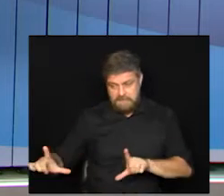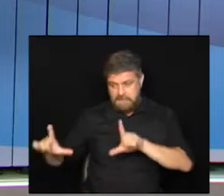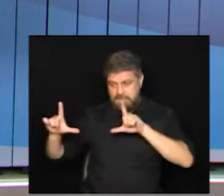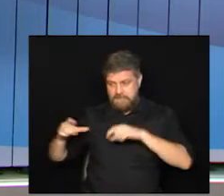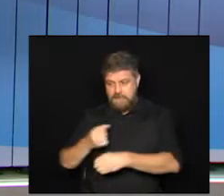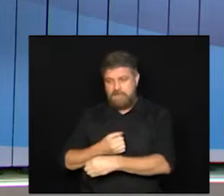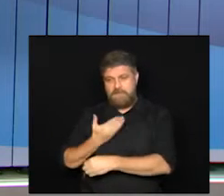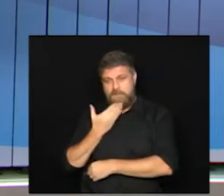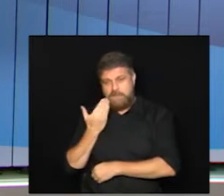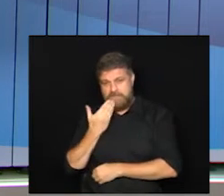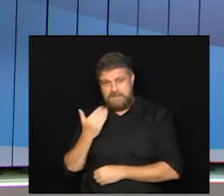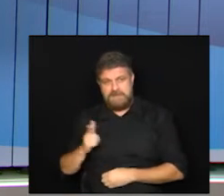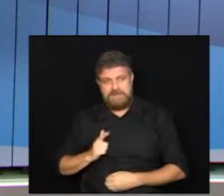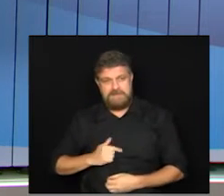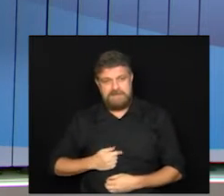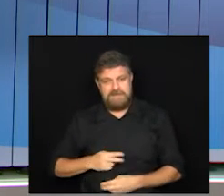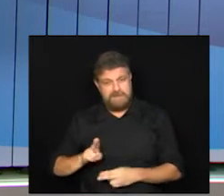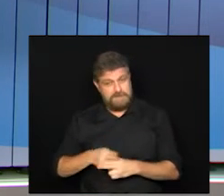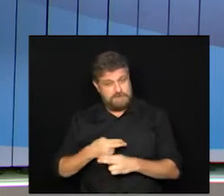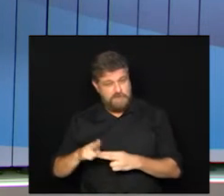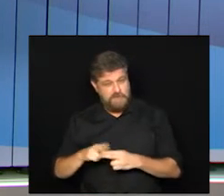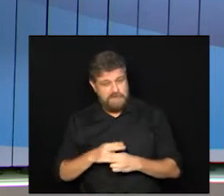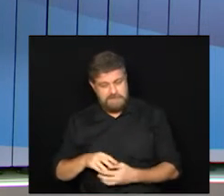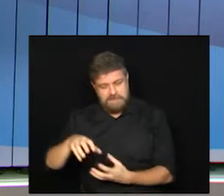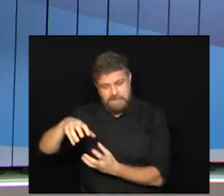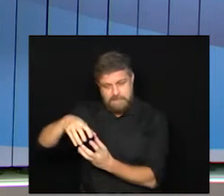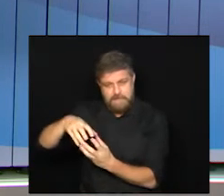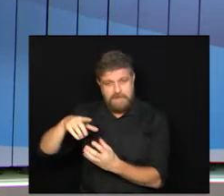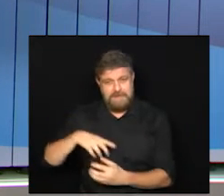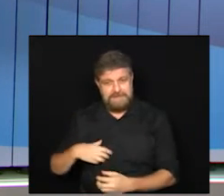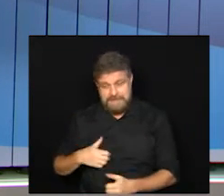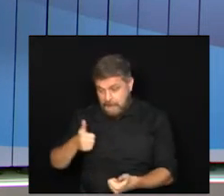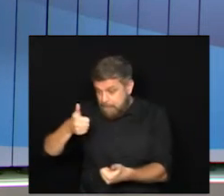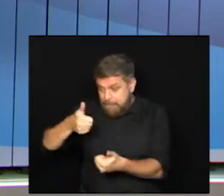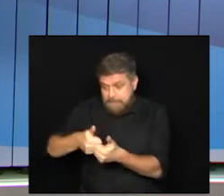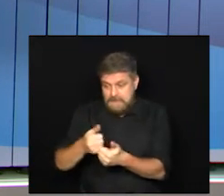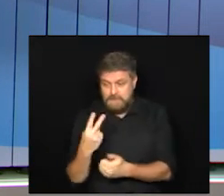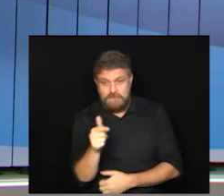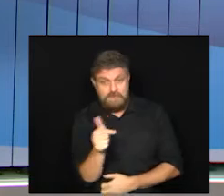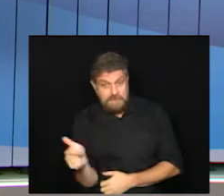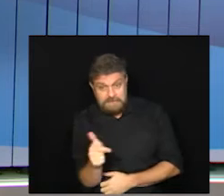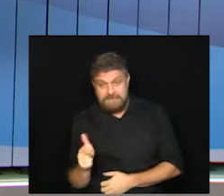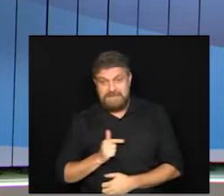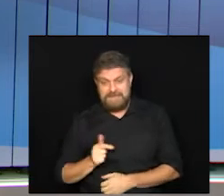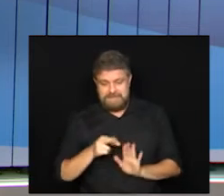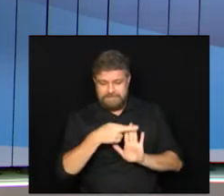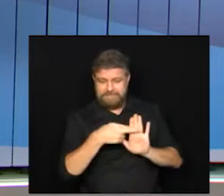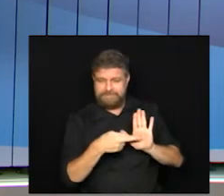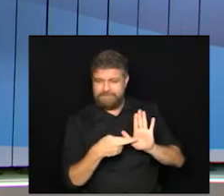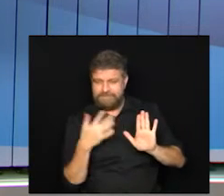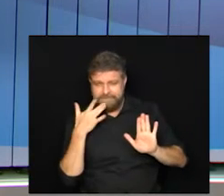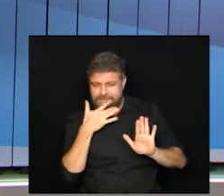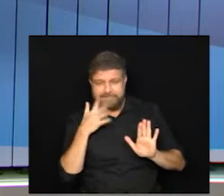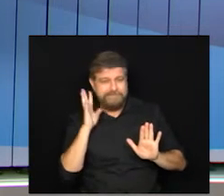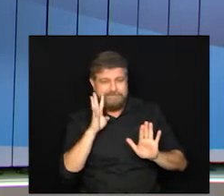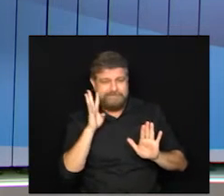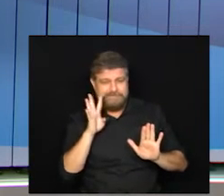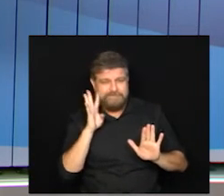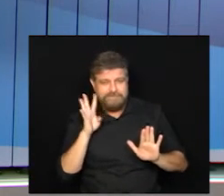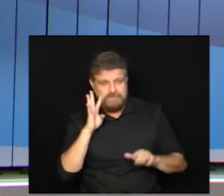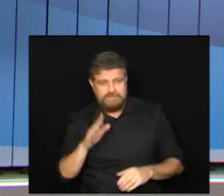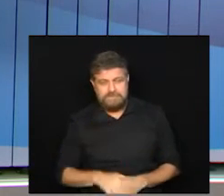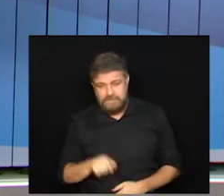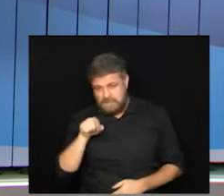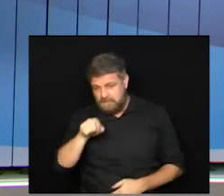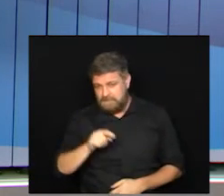fácil com ovo de Páscoa tá chegando em menos de duas semanas então tem receita muito bacana e gostosa